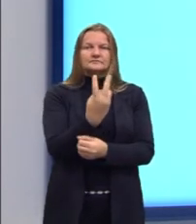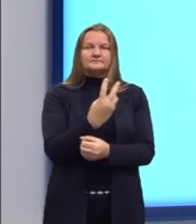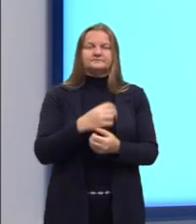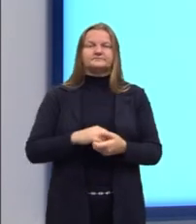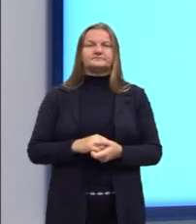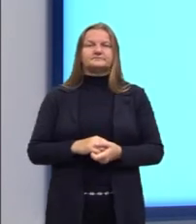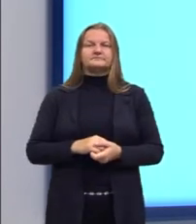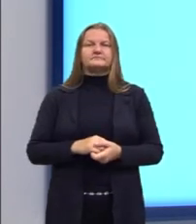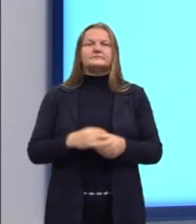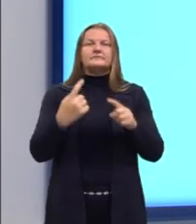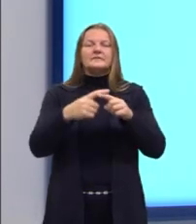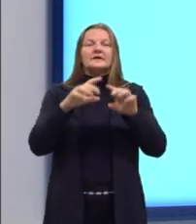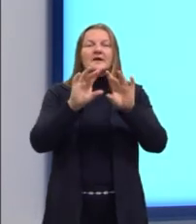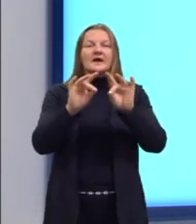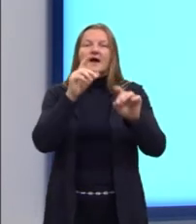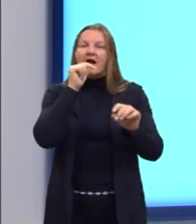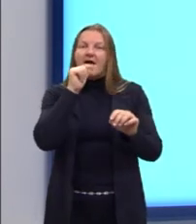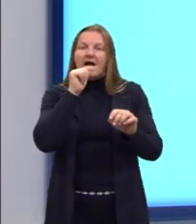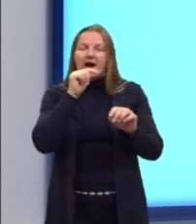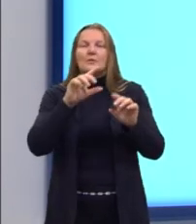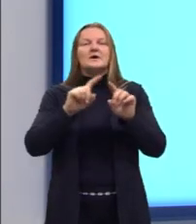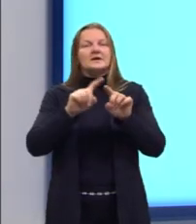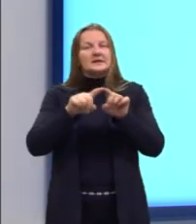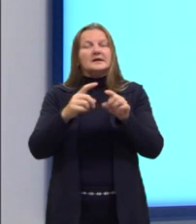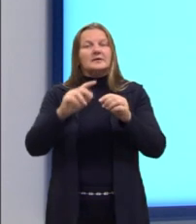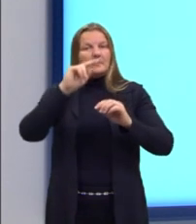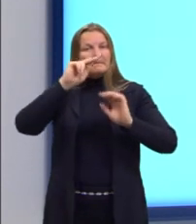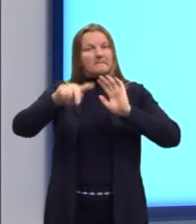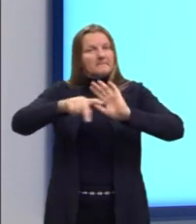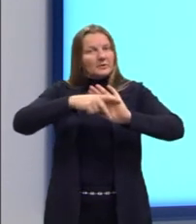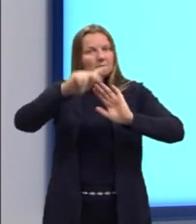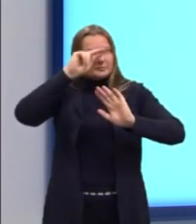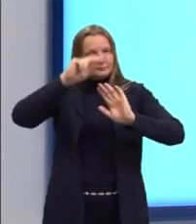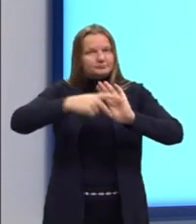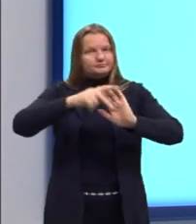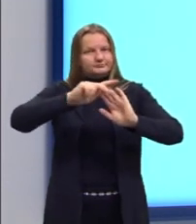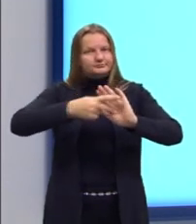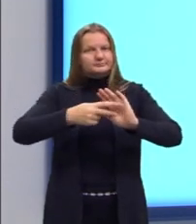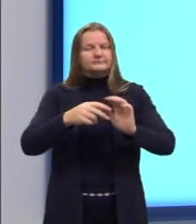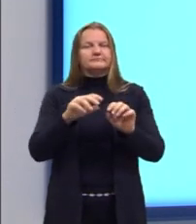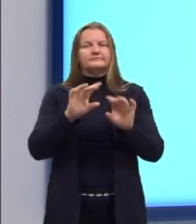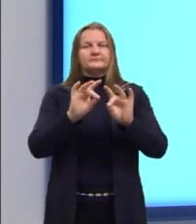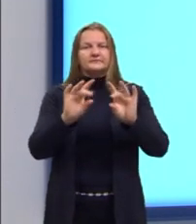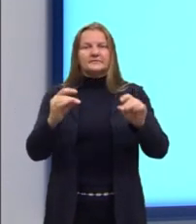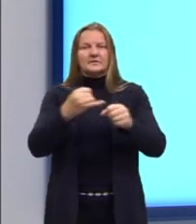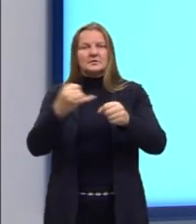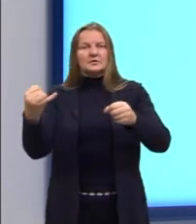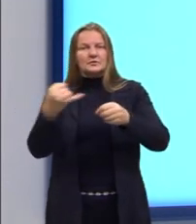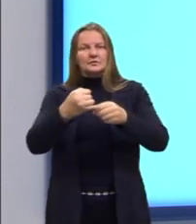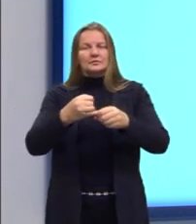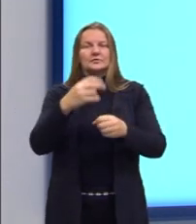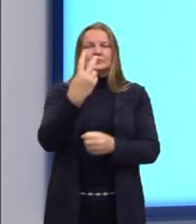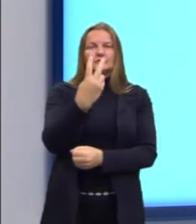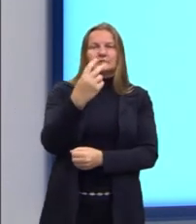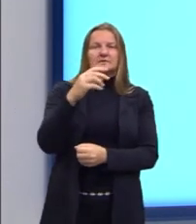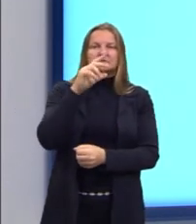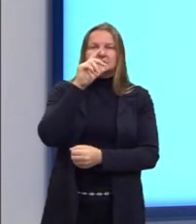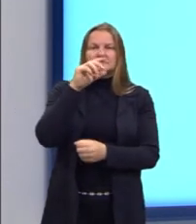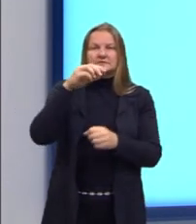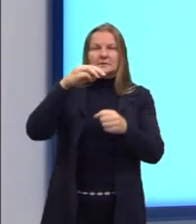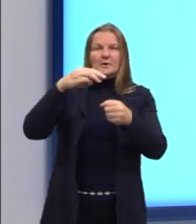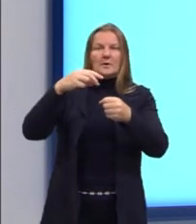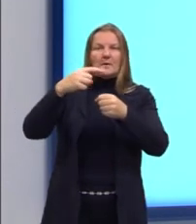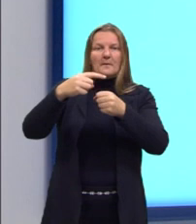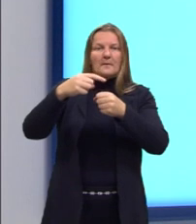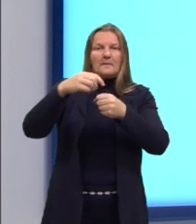água, ela sofre essa autoionização. E aqui eu trouxe a reação dessa autoionização, onde eu vou ter duas moléculas de água que vão formar o